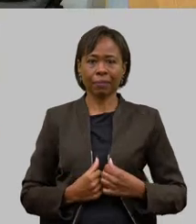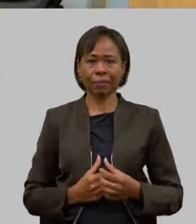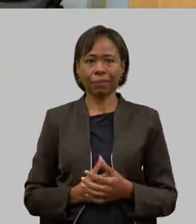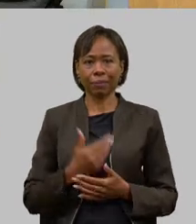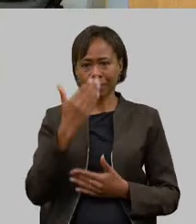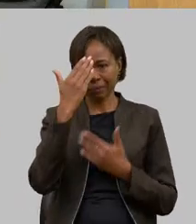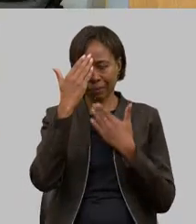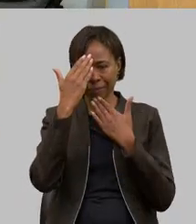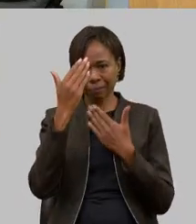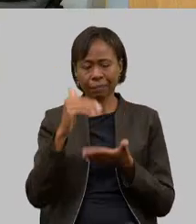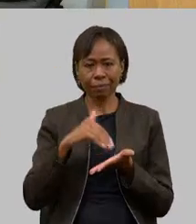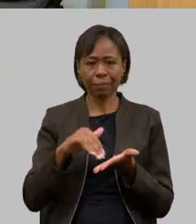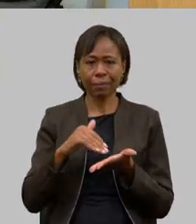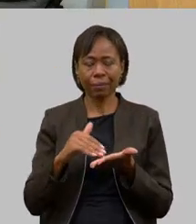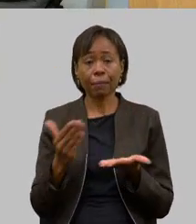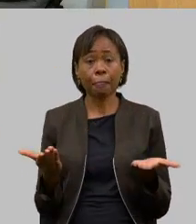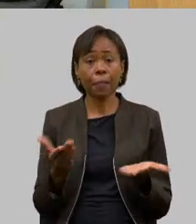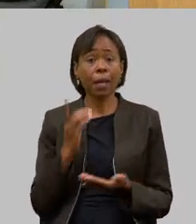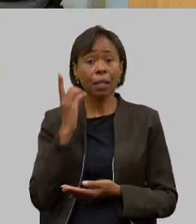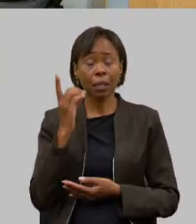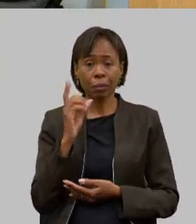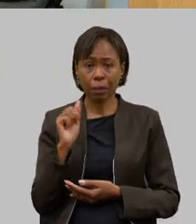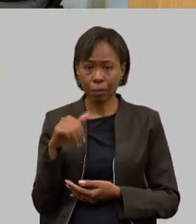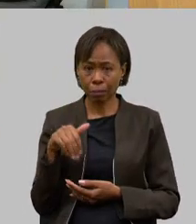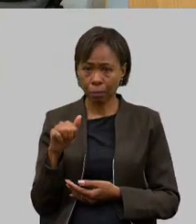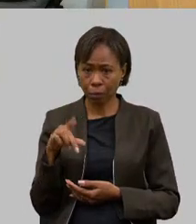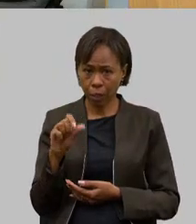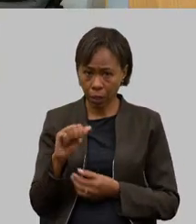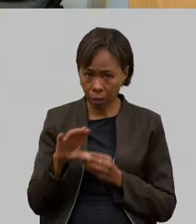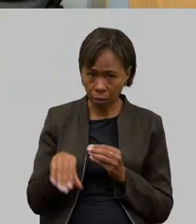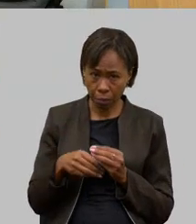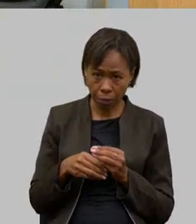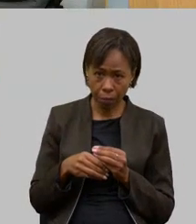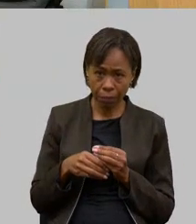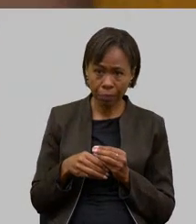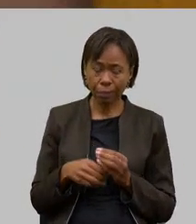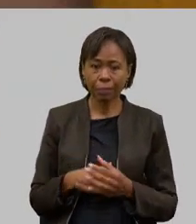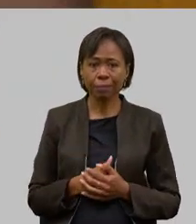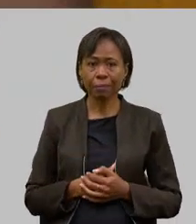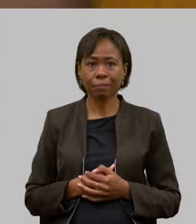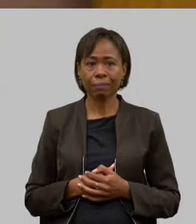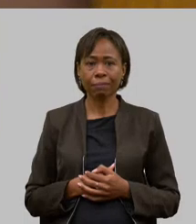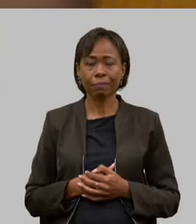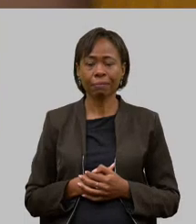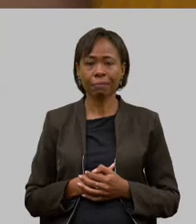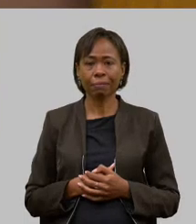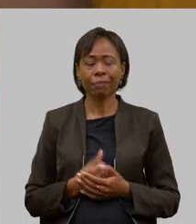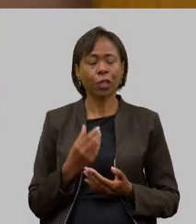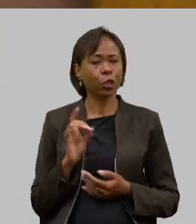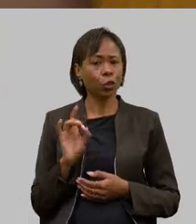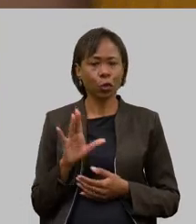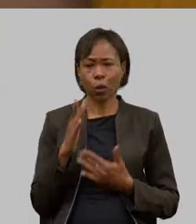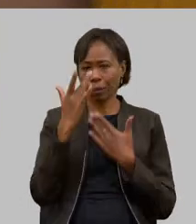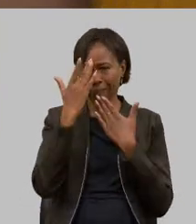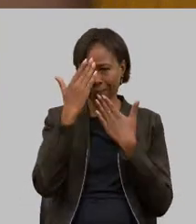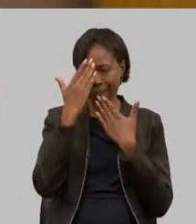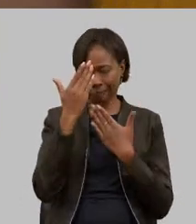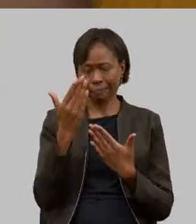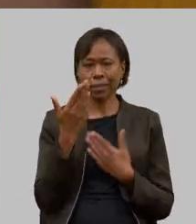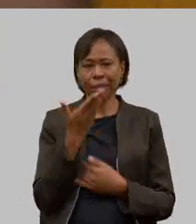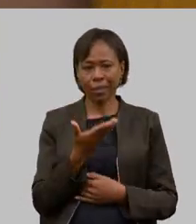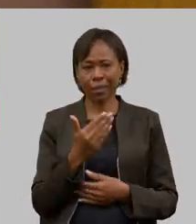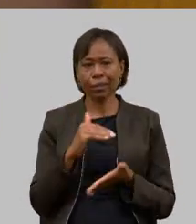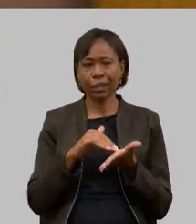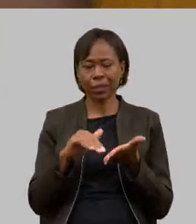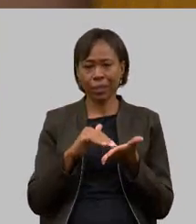obrigado secretário deputada Amanda a senhora quer fazer mais alguma consideração só isso agradecer o secretário